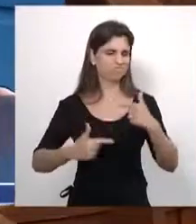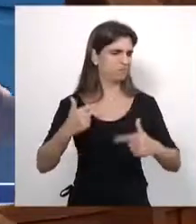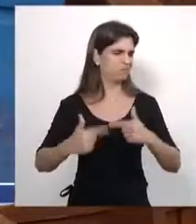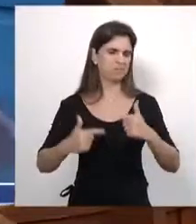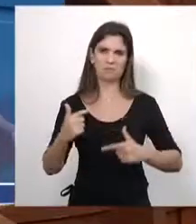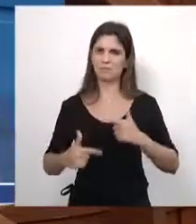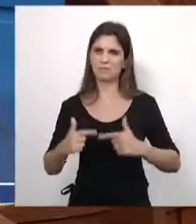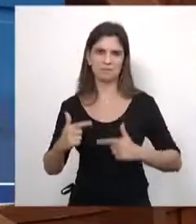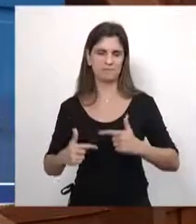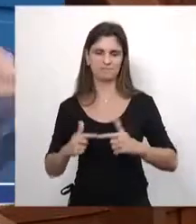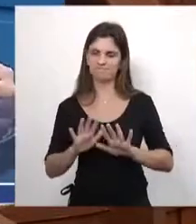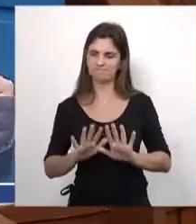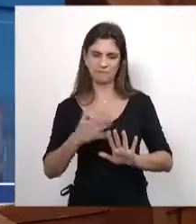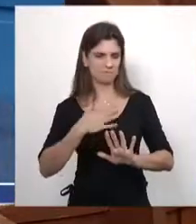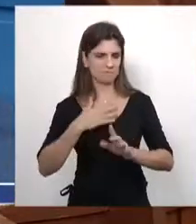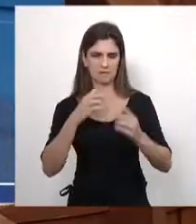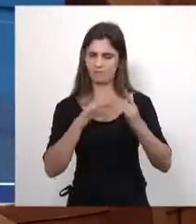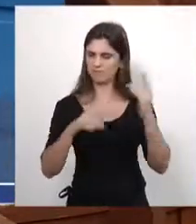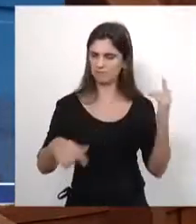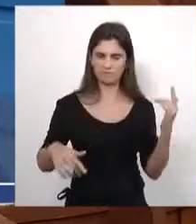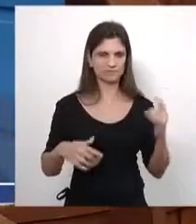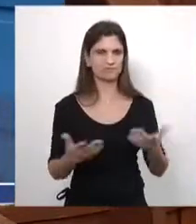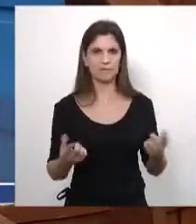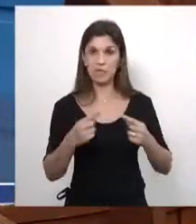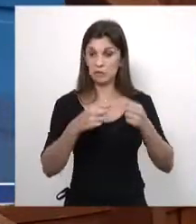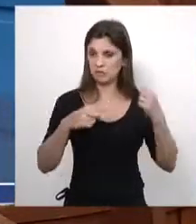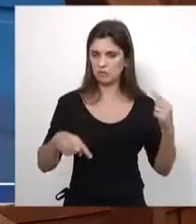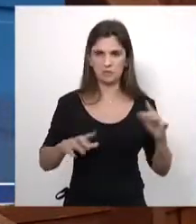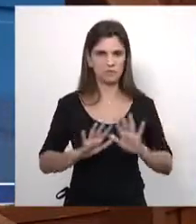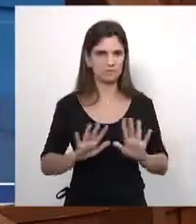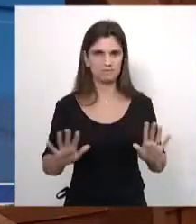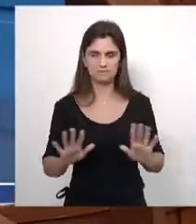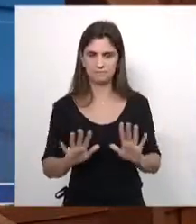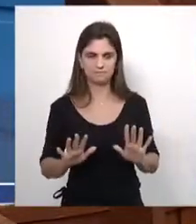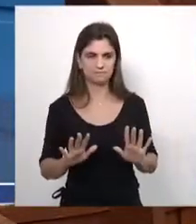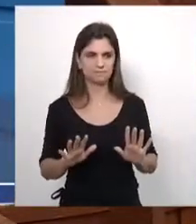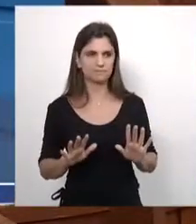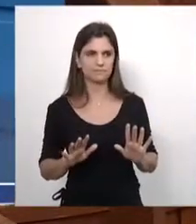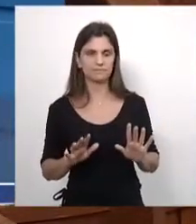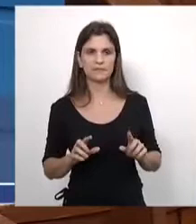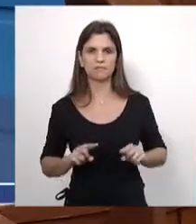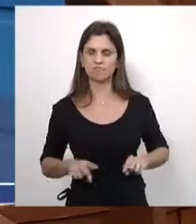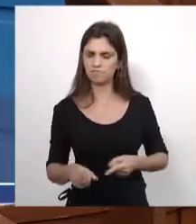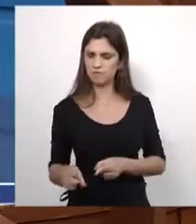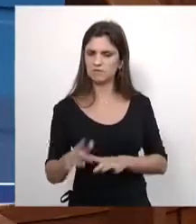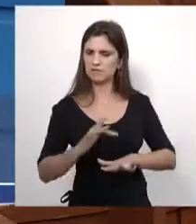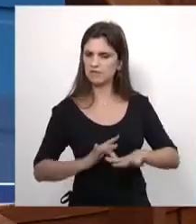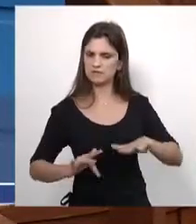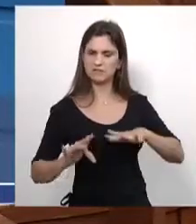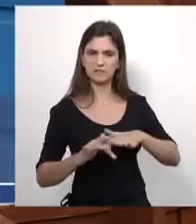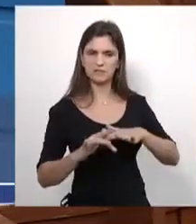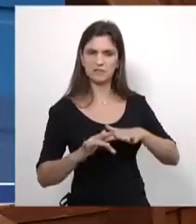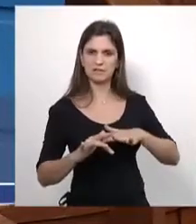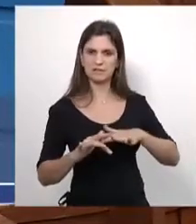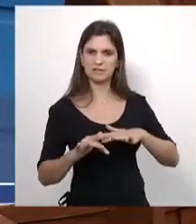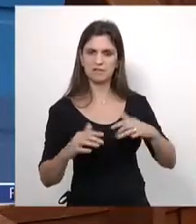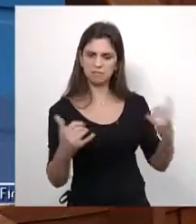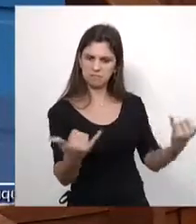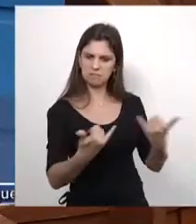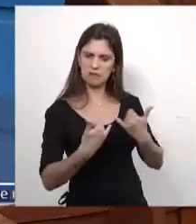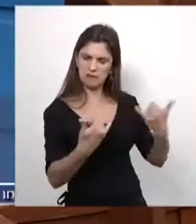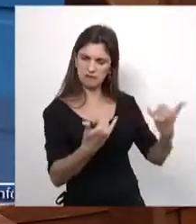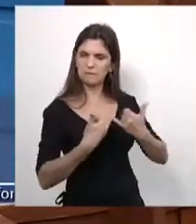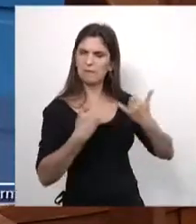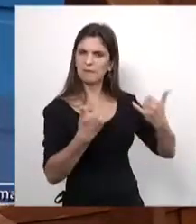não é o meu perfil, não aceito e não aceito da maneira que está sendo feita, pressionado em rede social para as pessoas mandarem WhatsApp